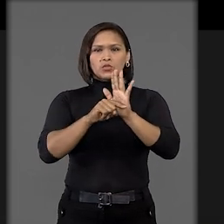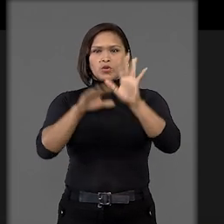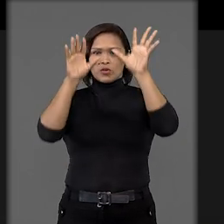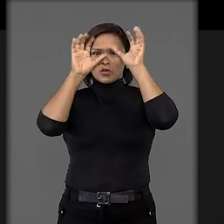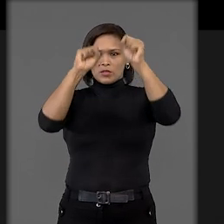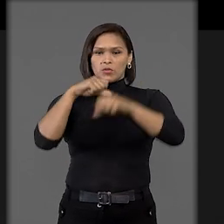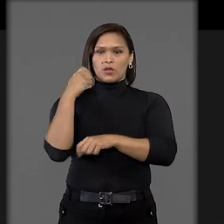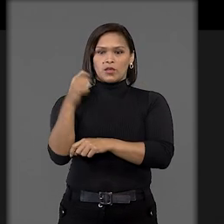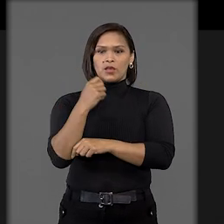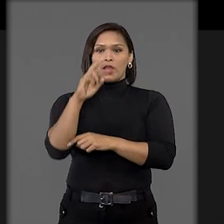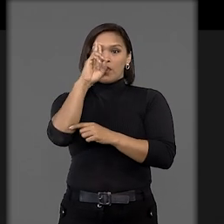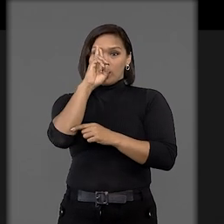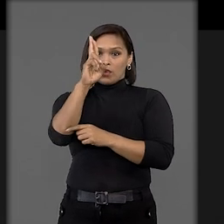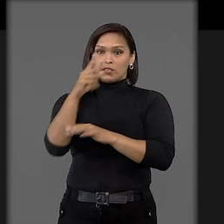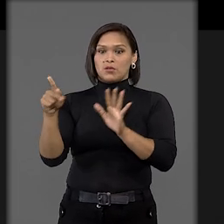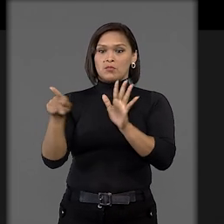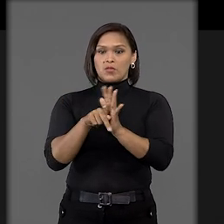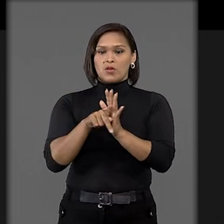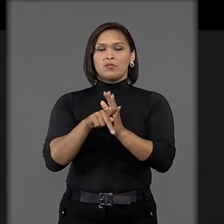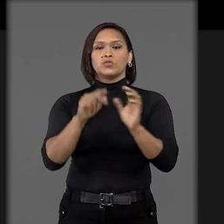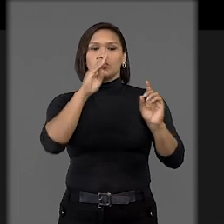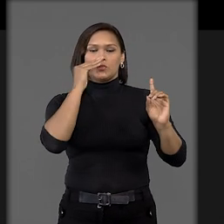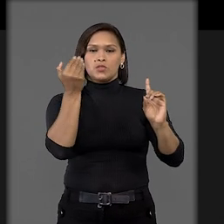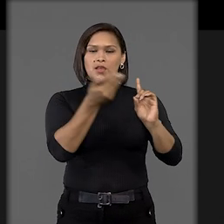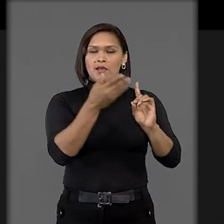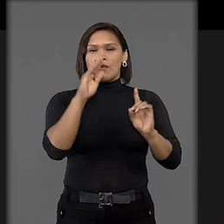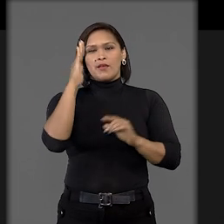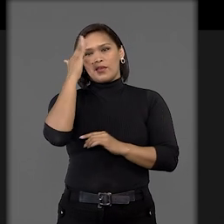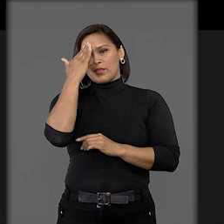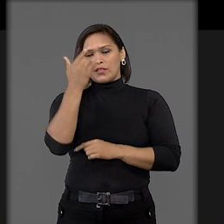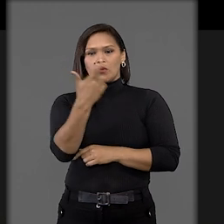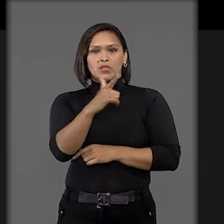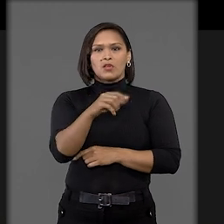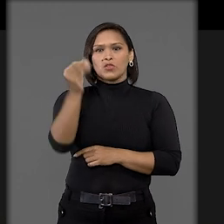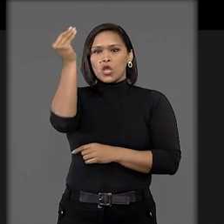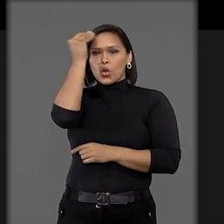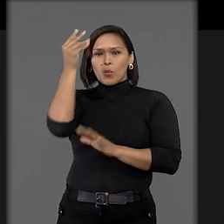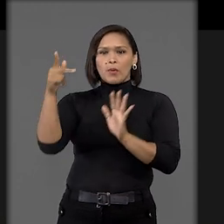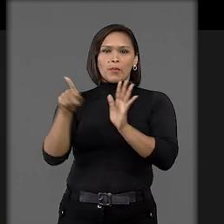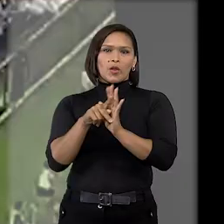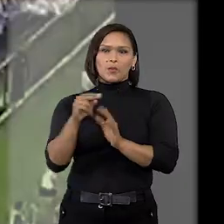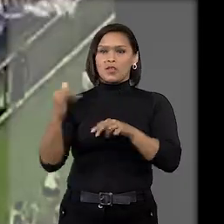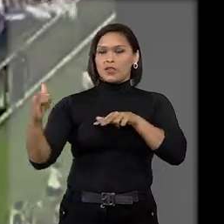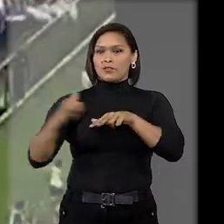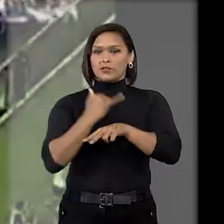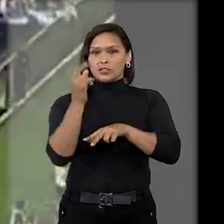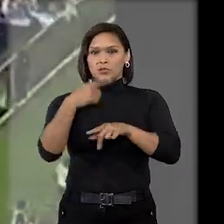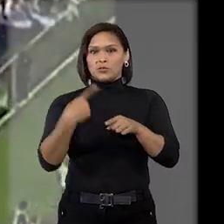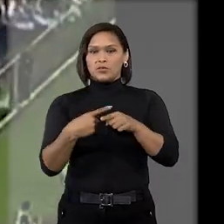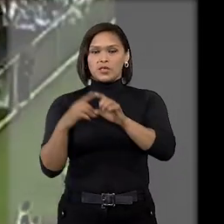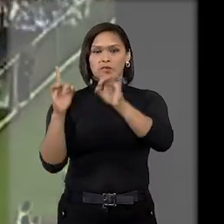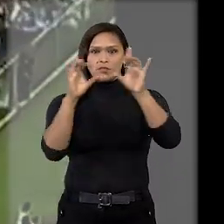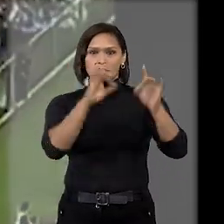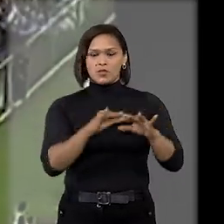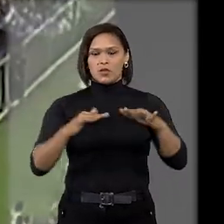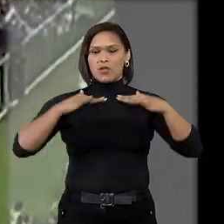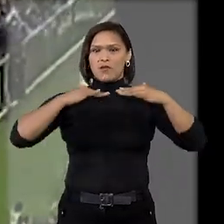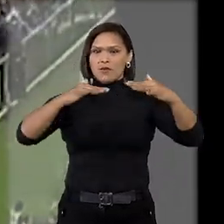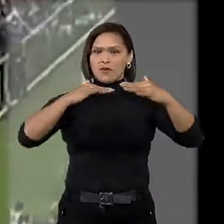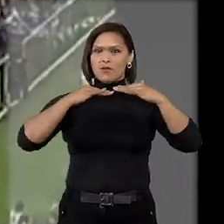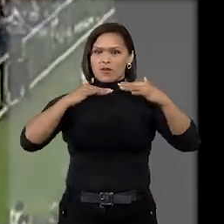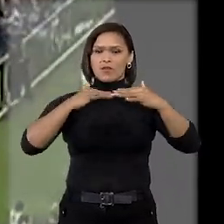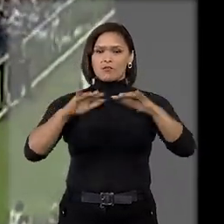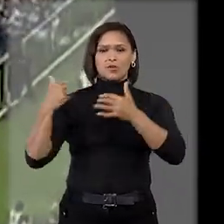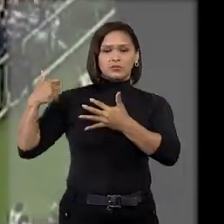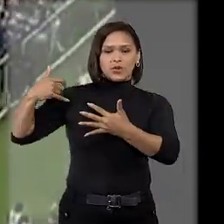Gaúcho concluiu pela responsabilidade dos réus e entendeu não haver culpa exclusiva das vítimas, especialmente porque o movimento